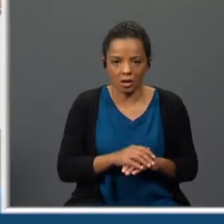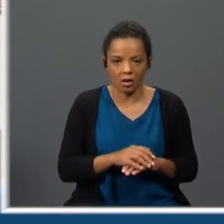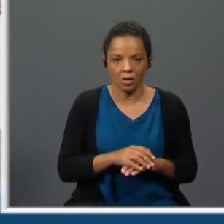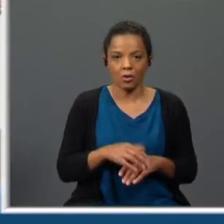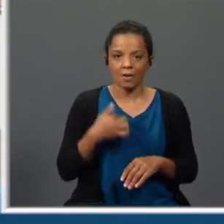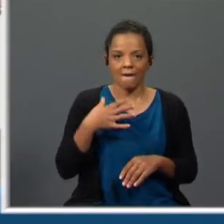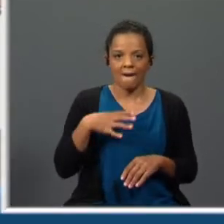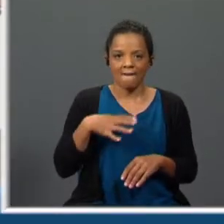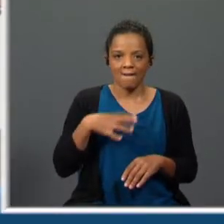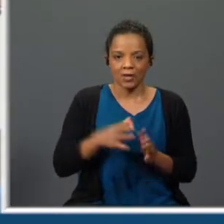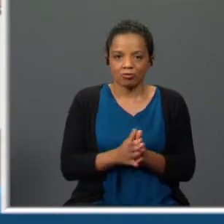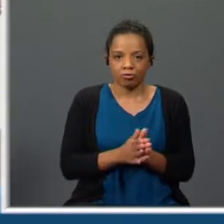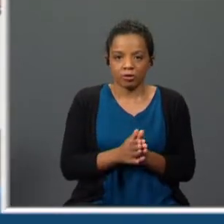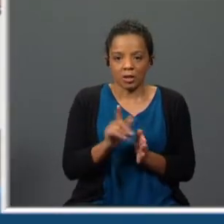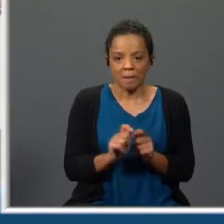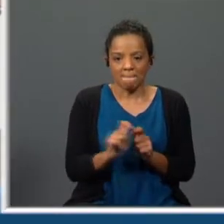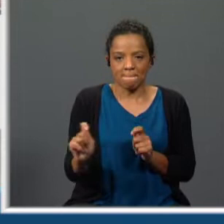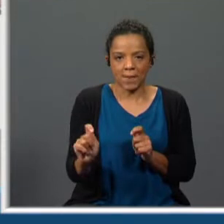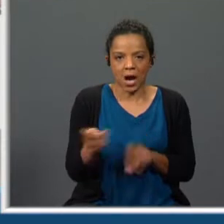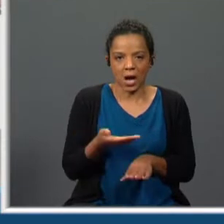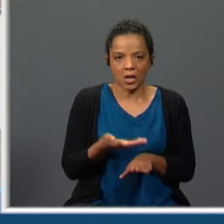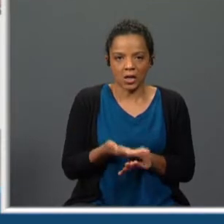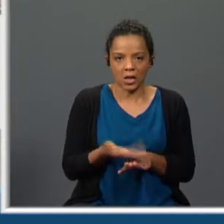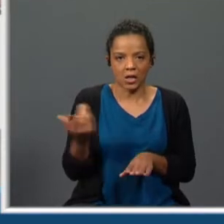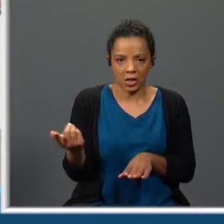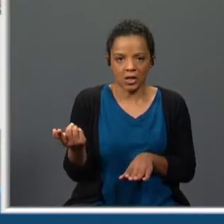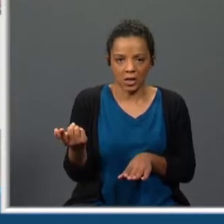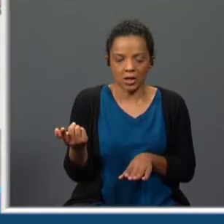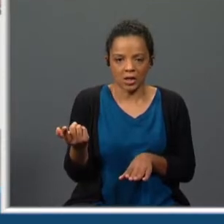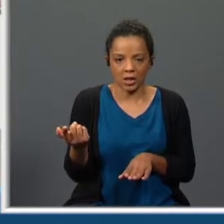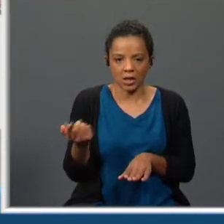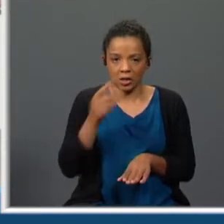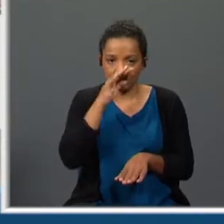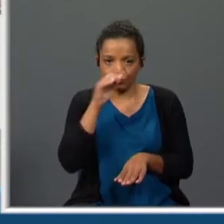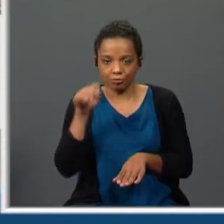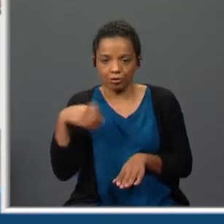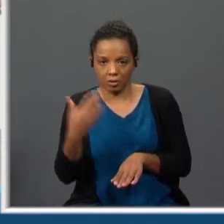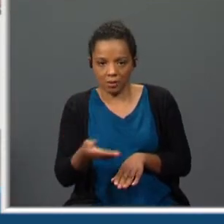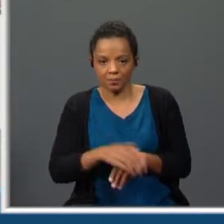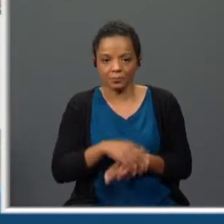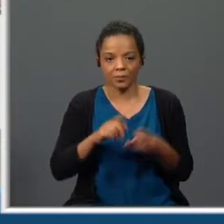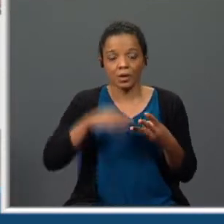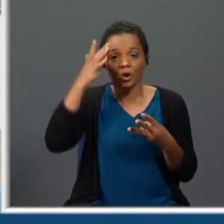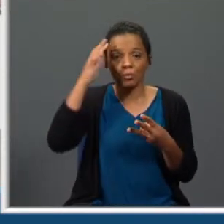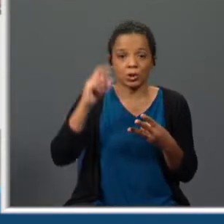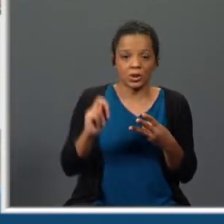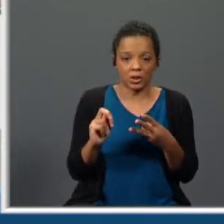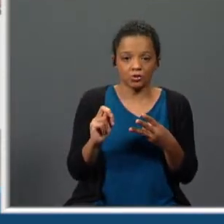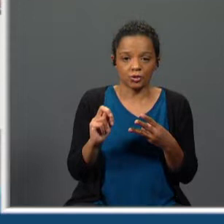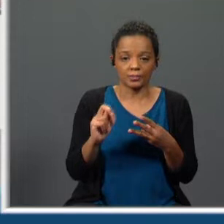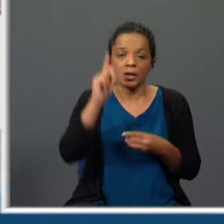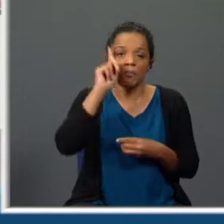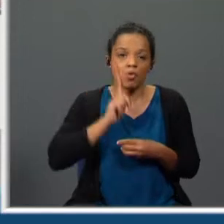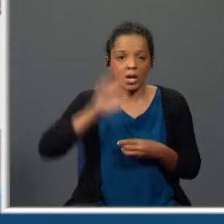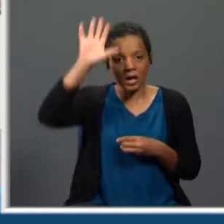que vai beneficiar e pagar pelo serviço proporcionado pela Alcoviteira. E com o número três, a